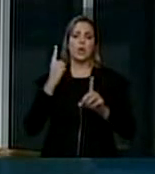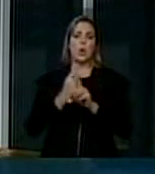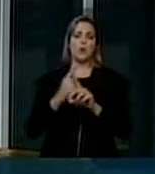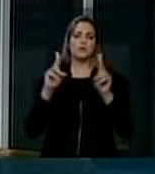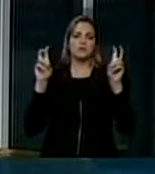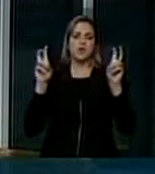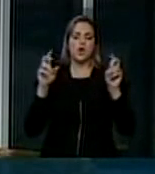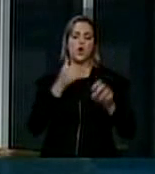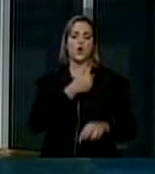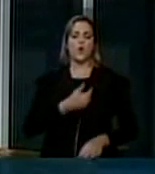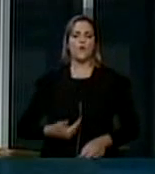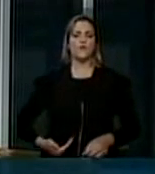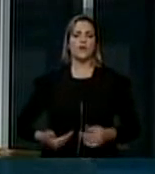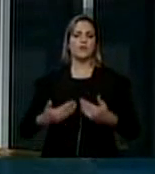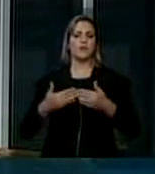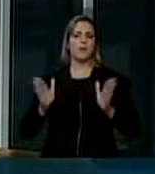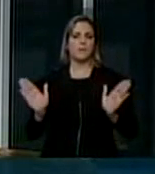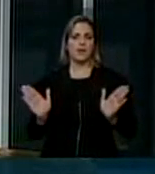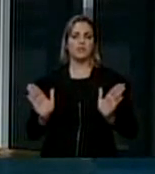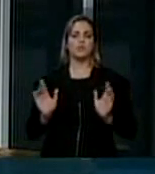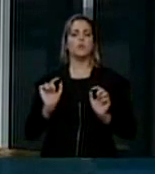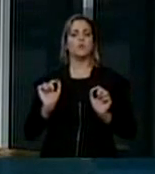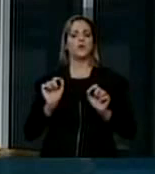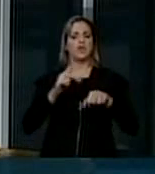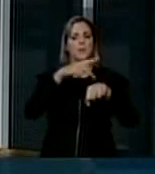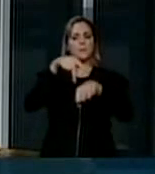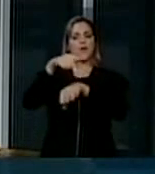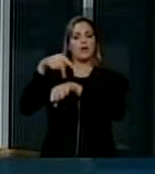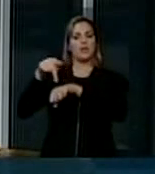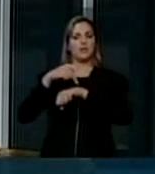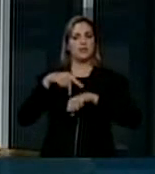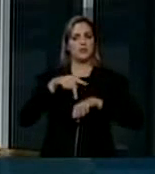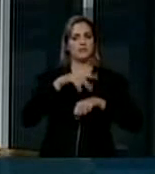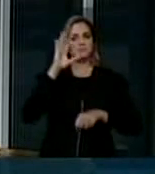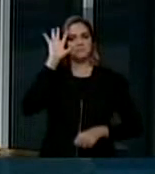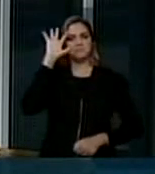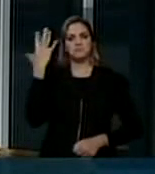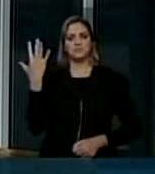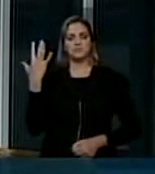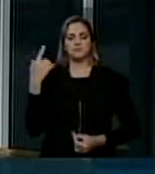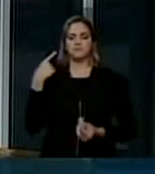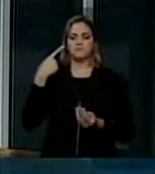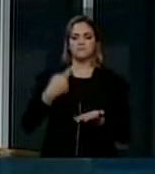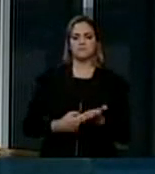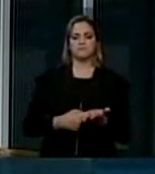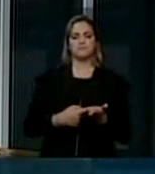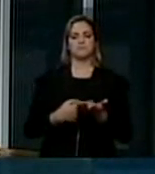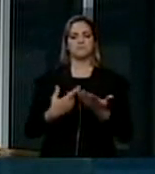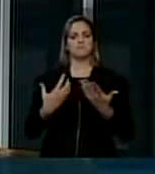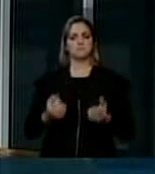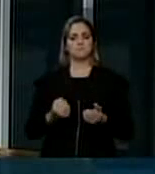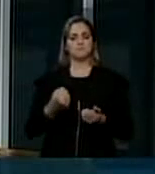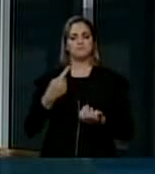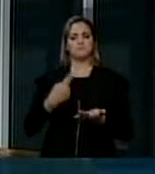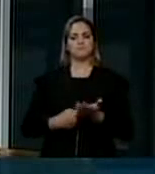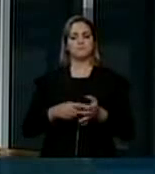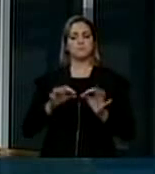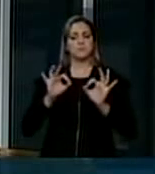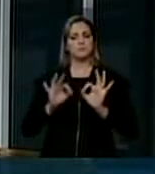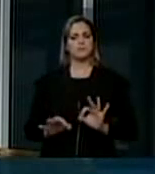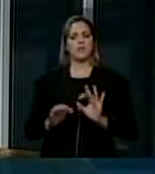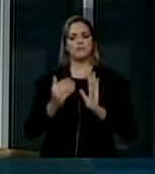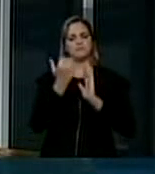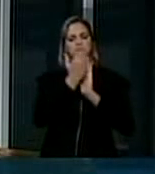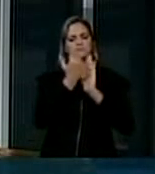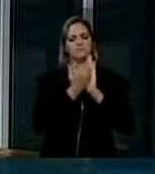uma iniciativa multilateral de países que visa assegurar compromissos concretos